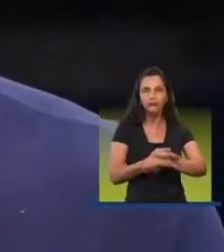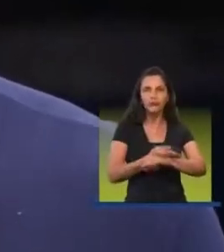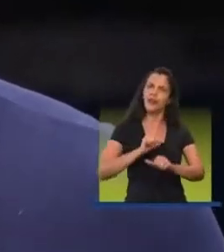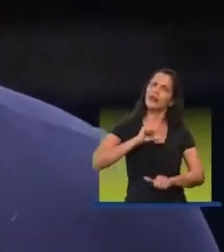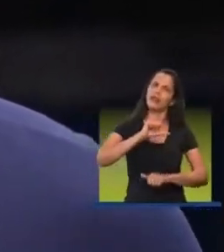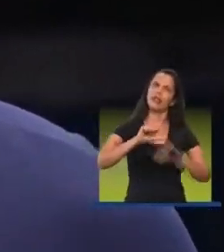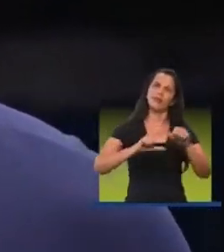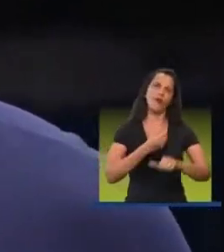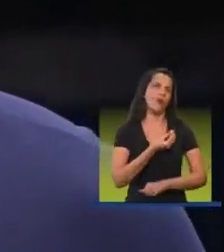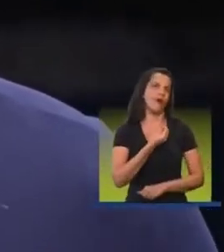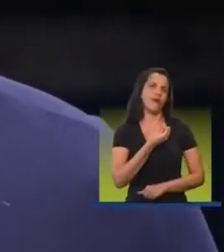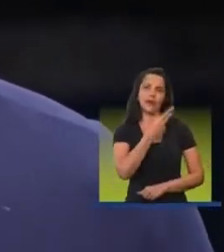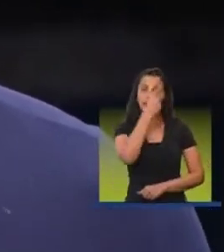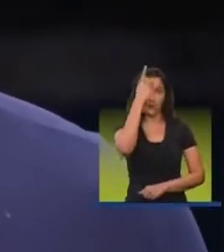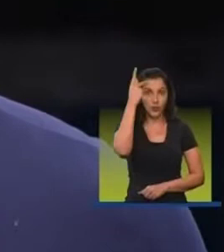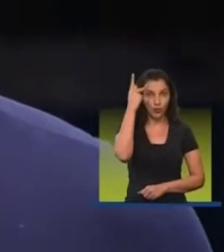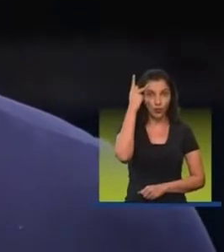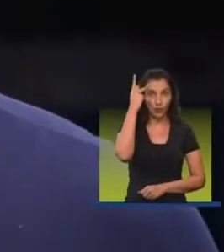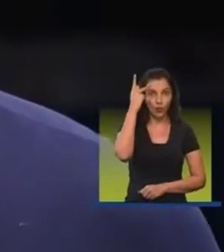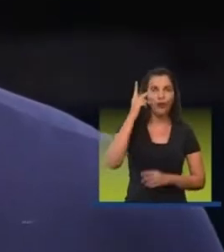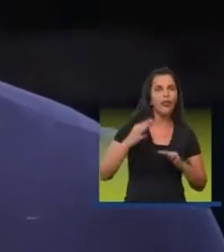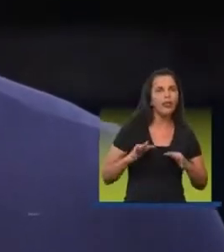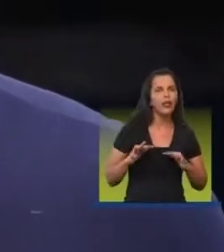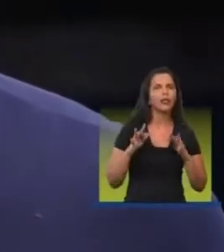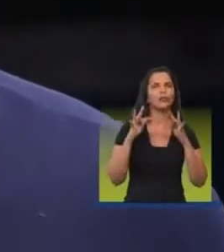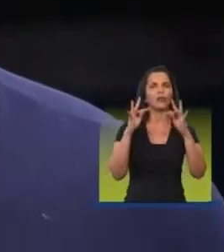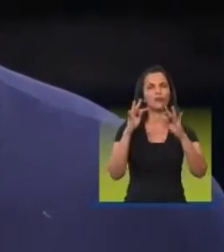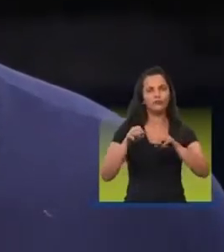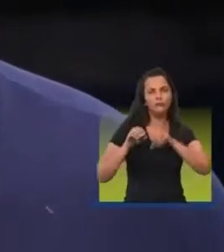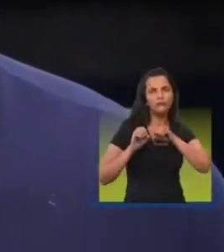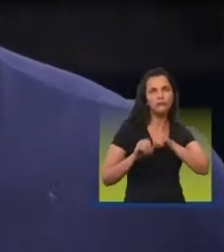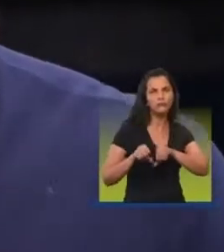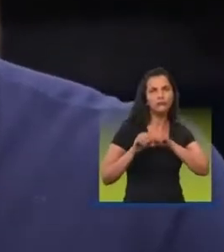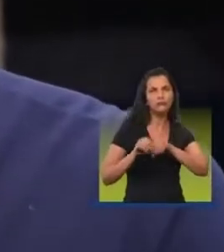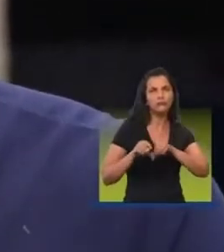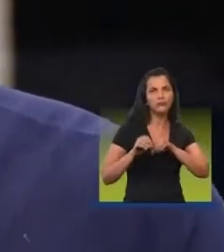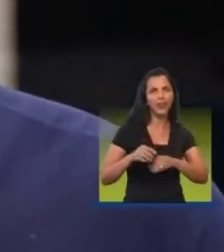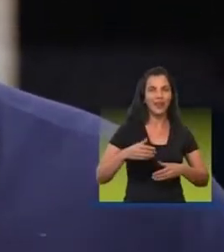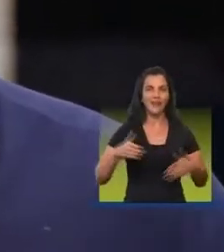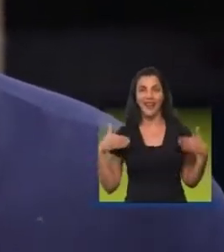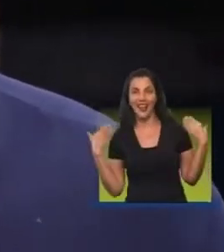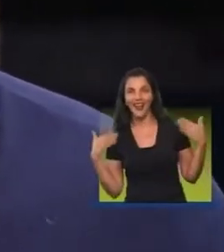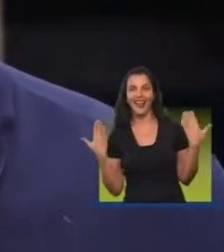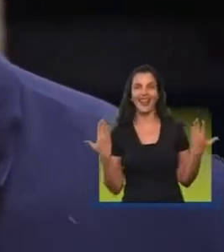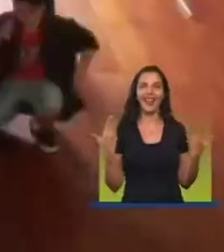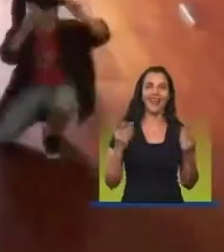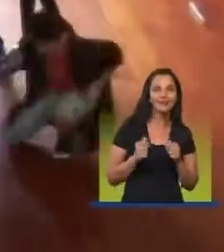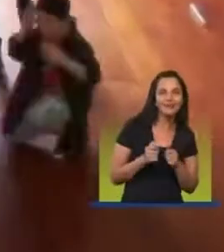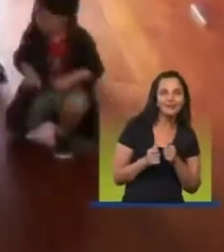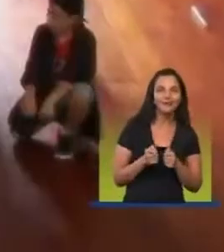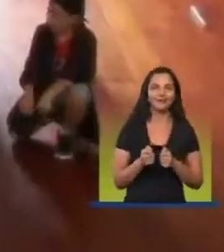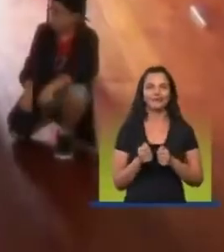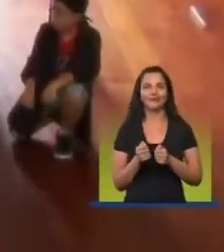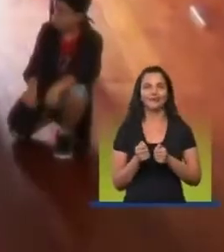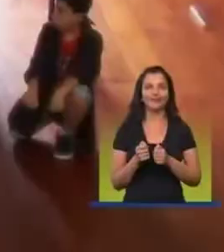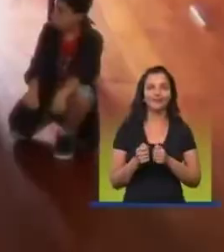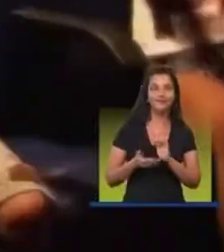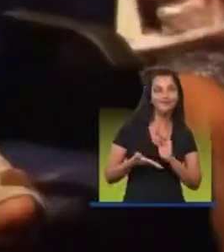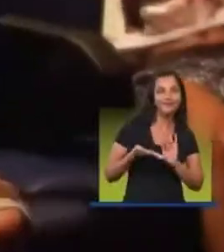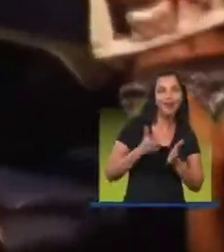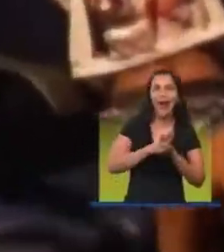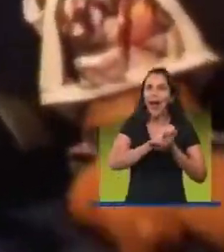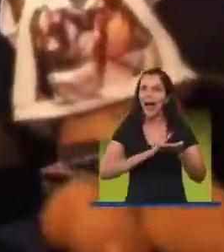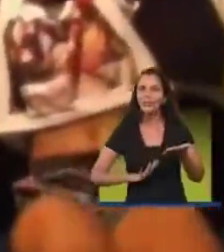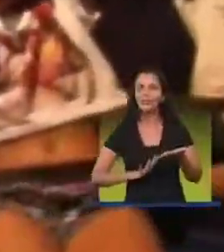transforma A vida das pessoas O uso da tecnologia Ensinar de maneira mais divertida Com o uso de games Colocar mais em ação